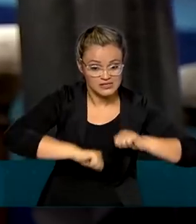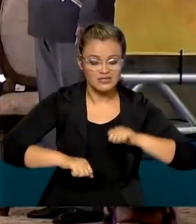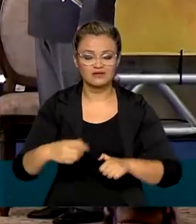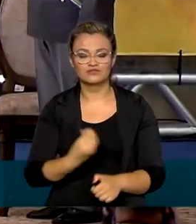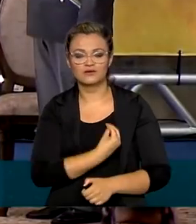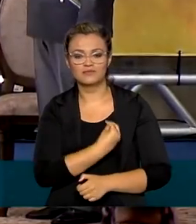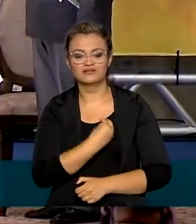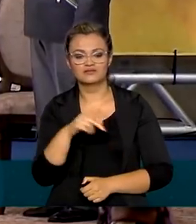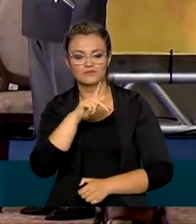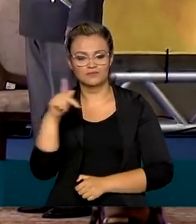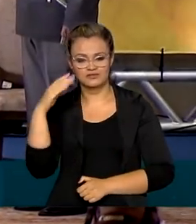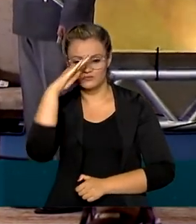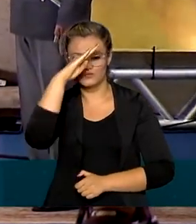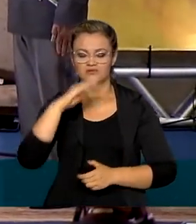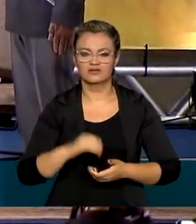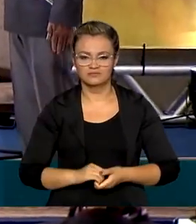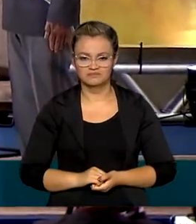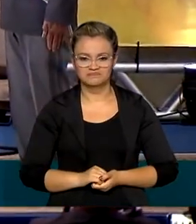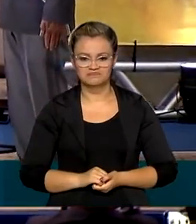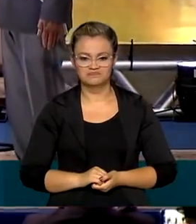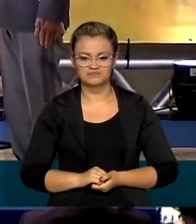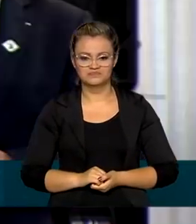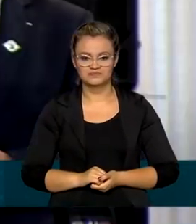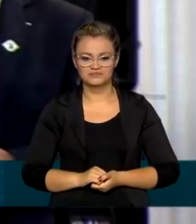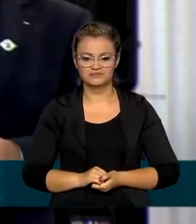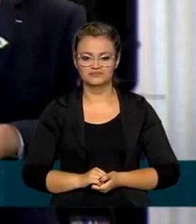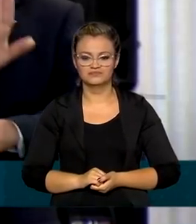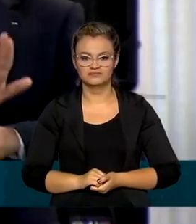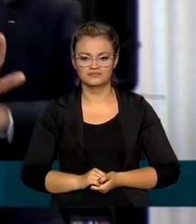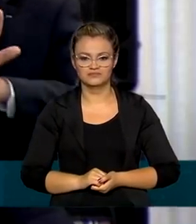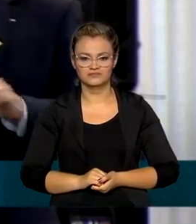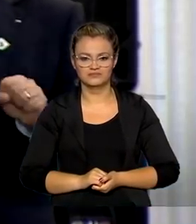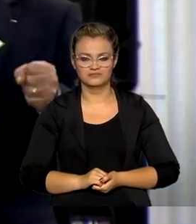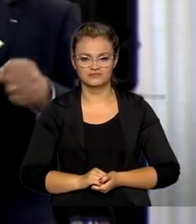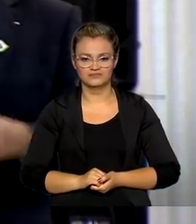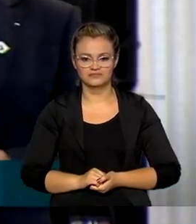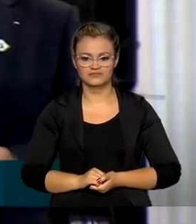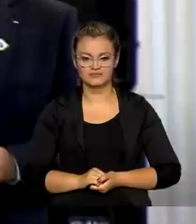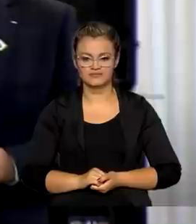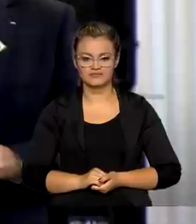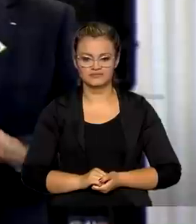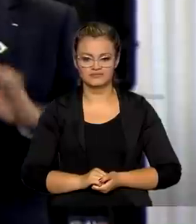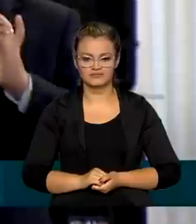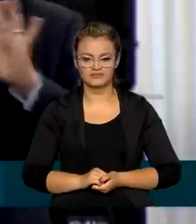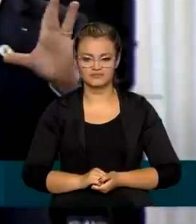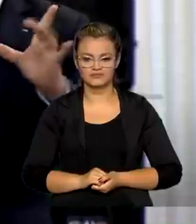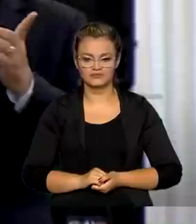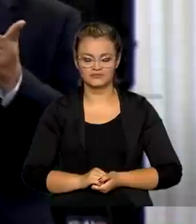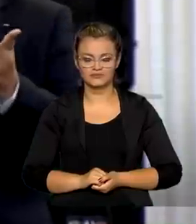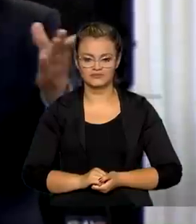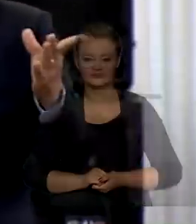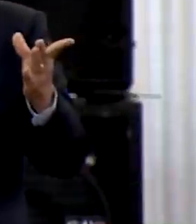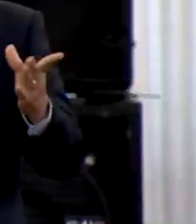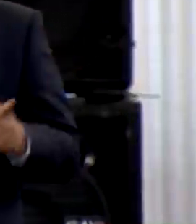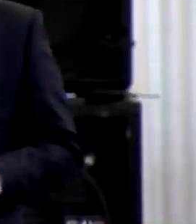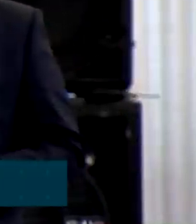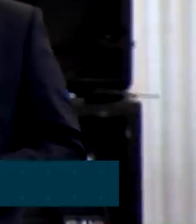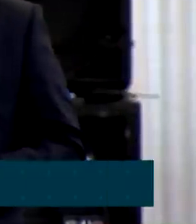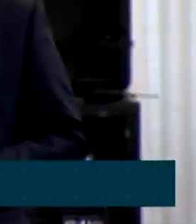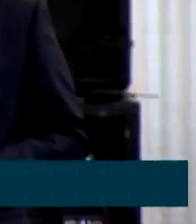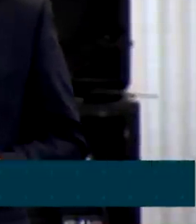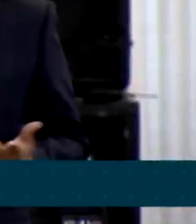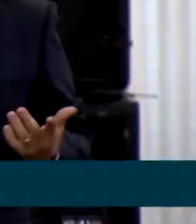presença do presidente da República, Jair Bolsonaro. A nossa democracia e a nossa liberdade não tem preço.